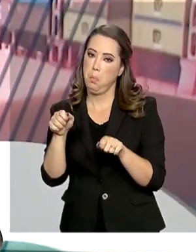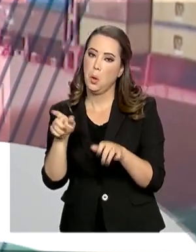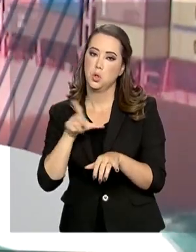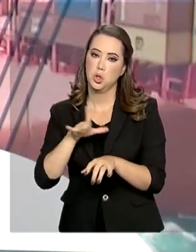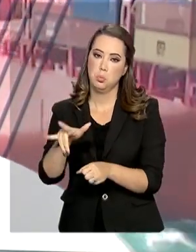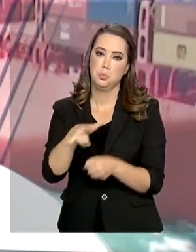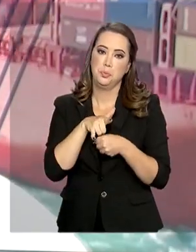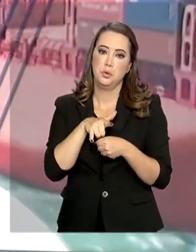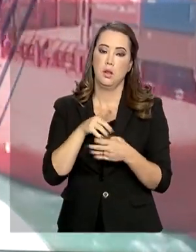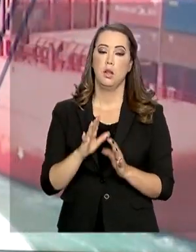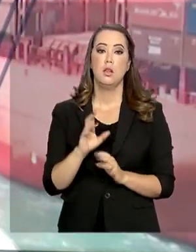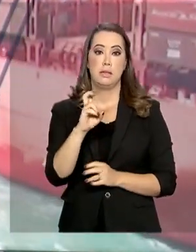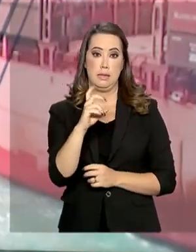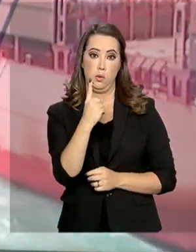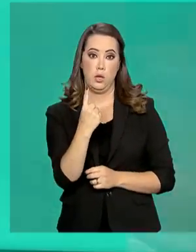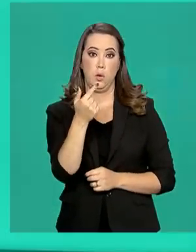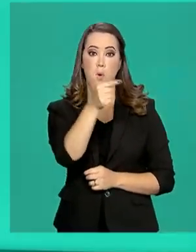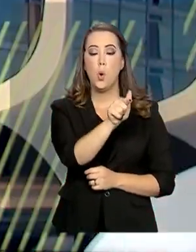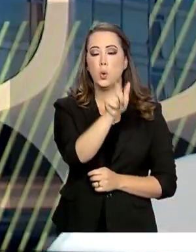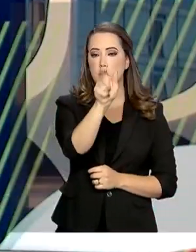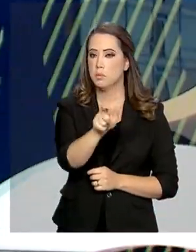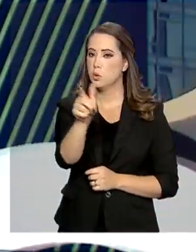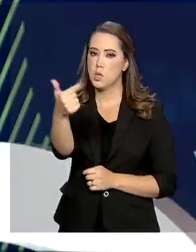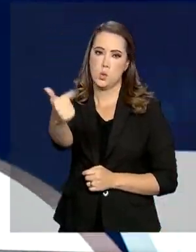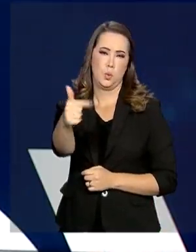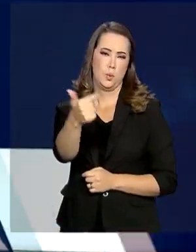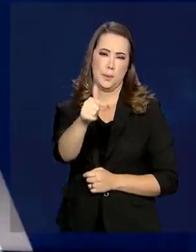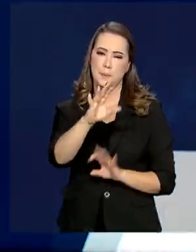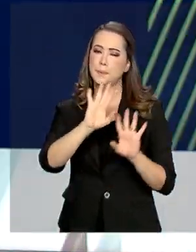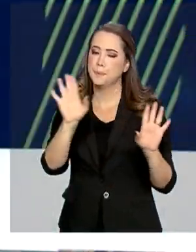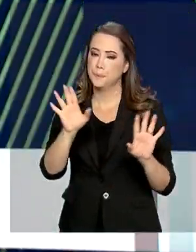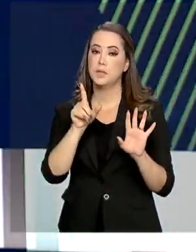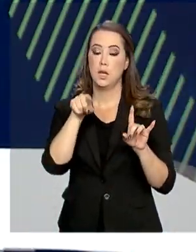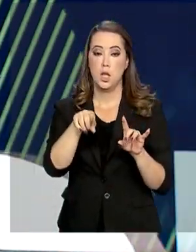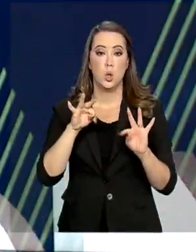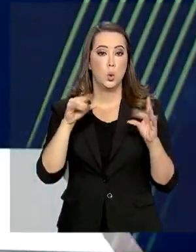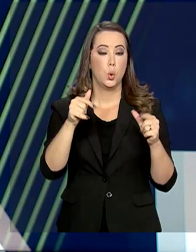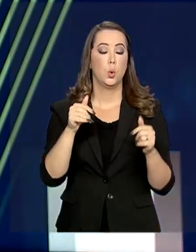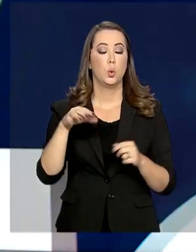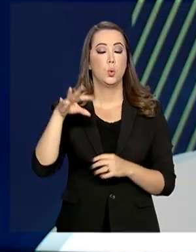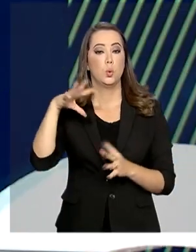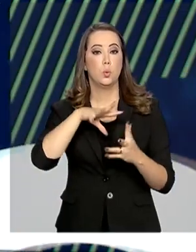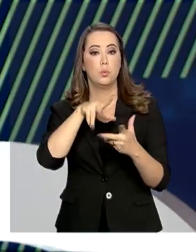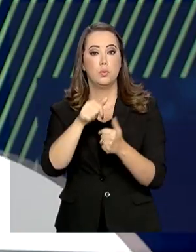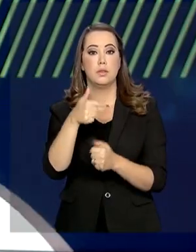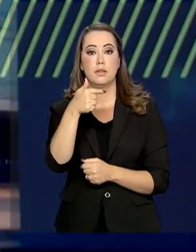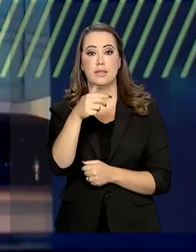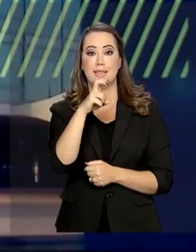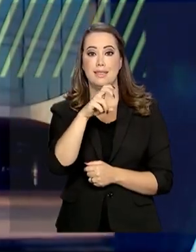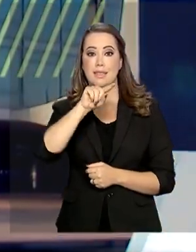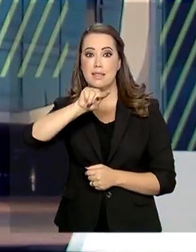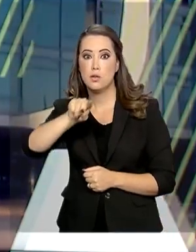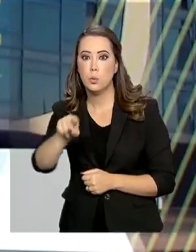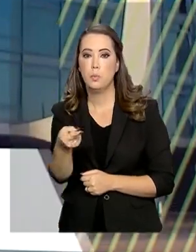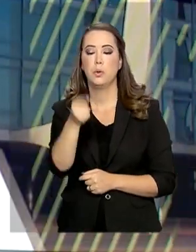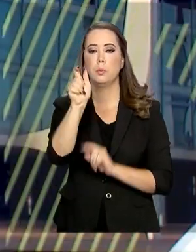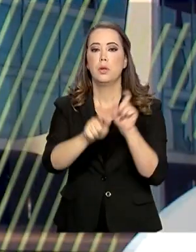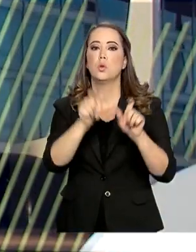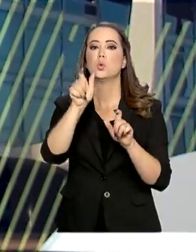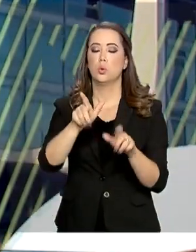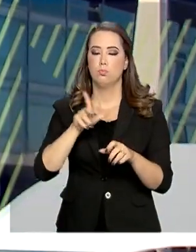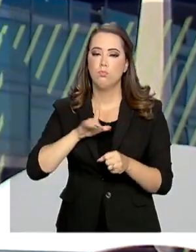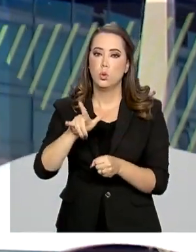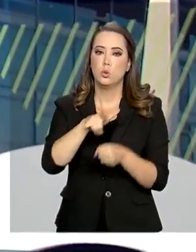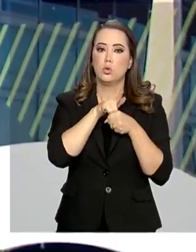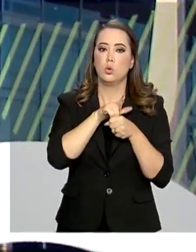já foram descartadas no país. Em todo o mundo, são mais de 75.700 casos da doença, a maior